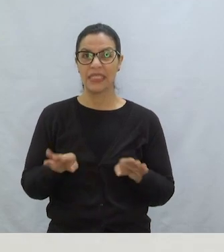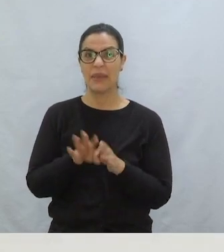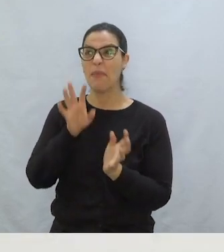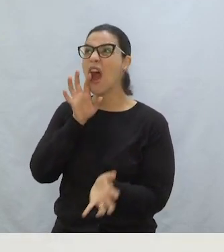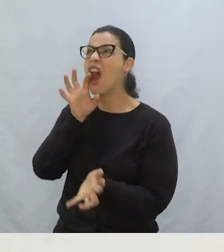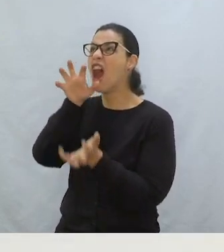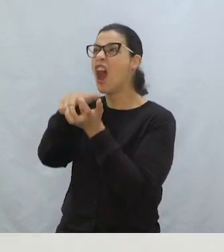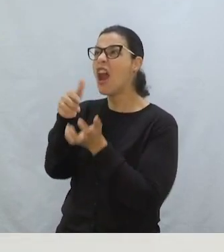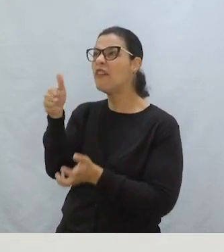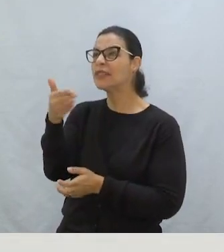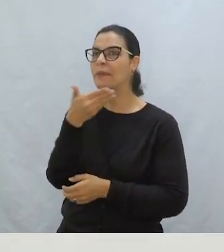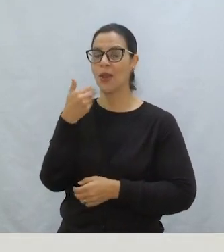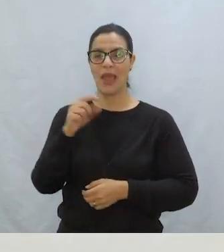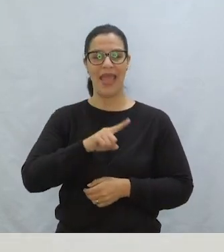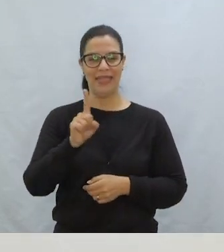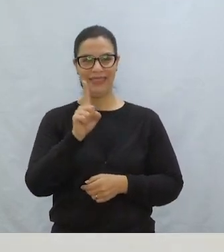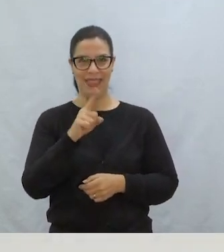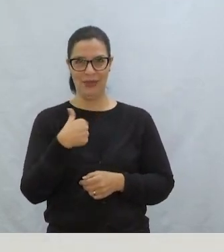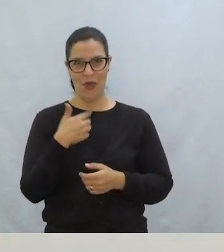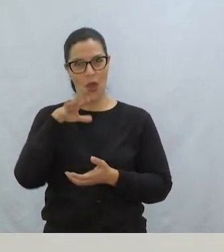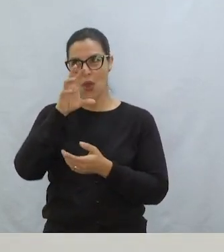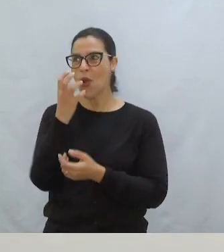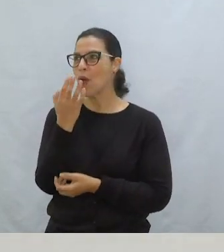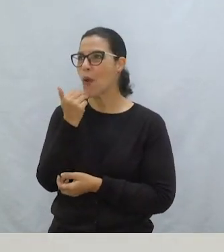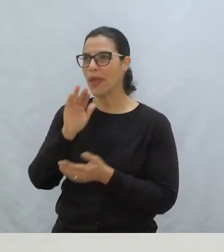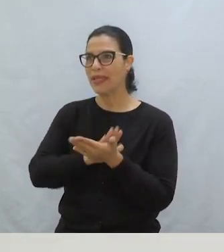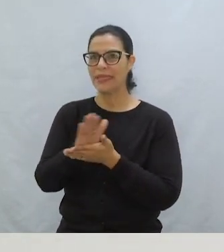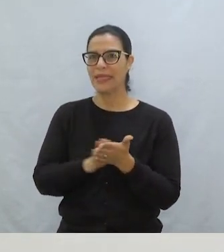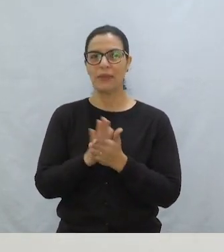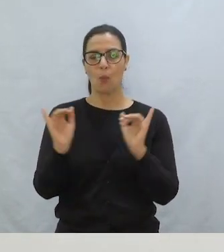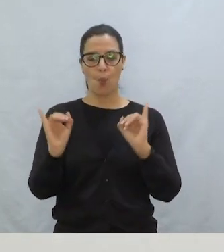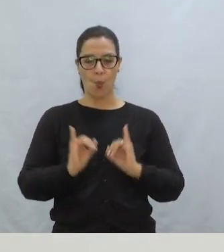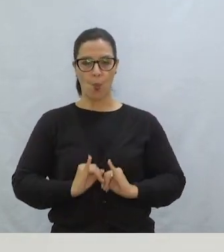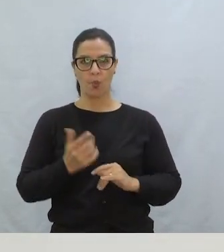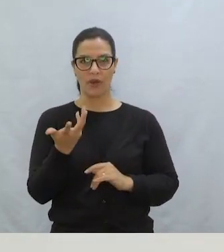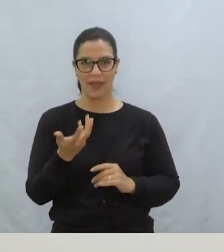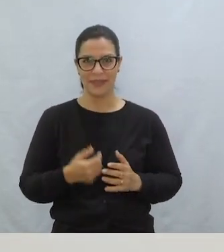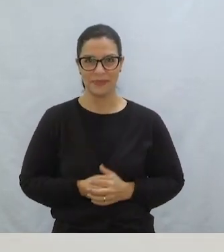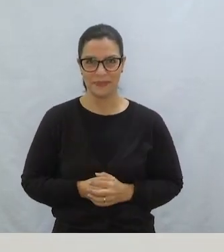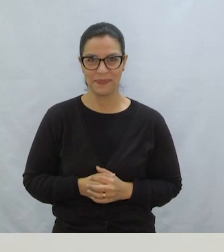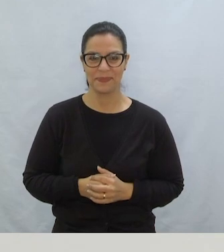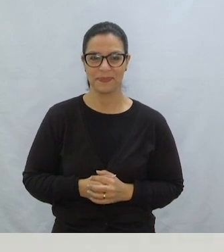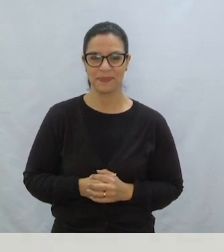Para te comer melhor Só que não Eu estou de dieta